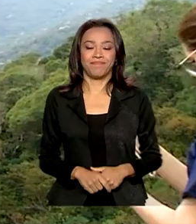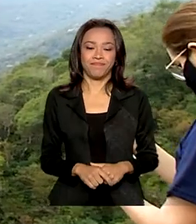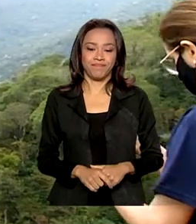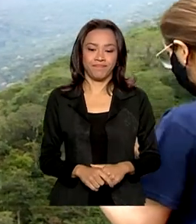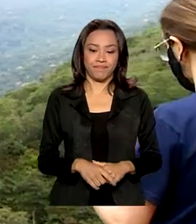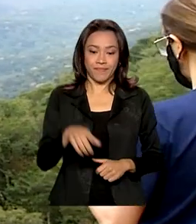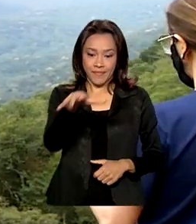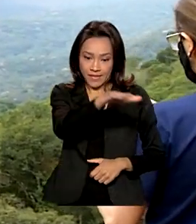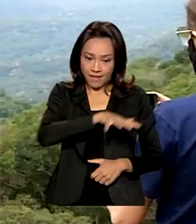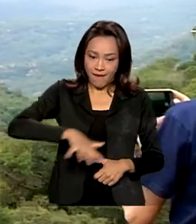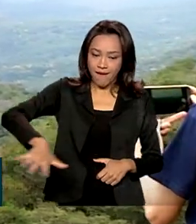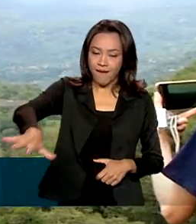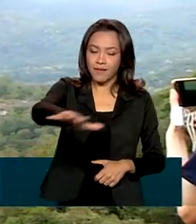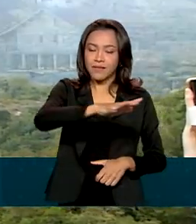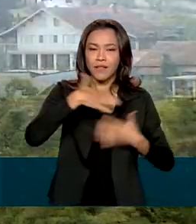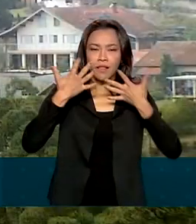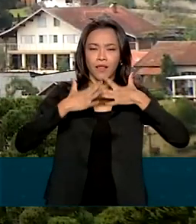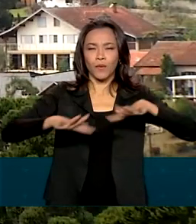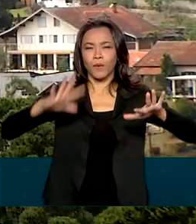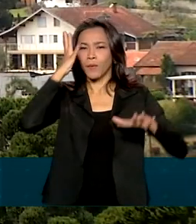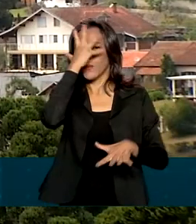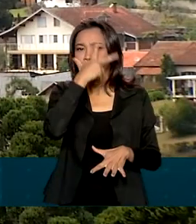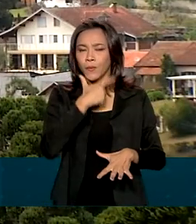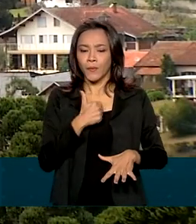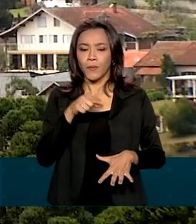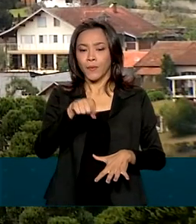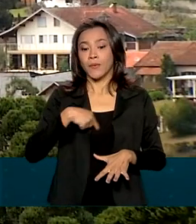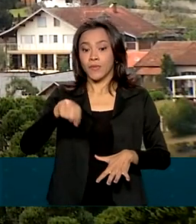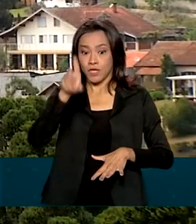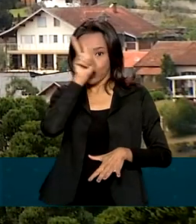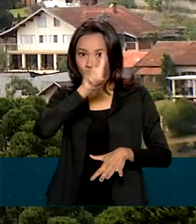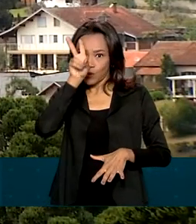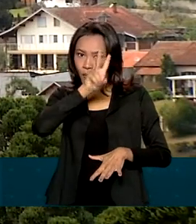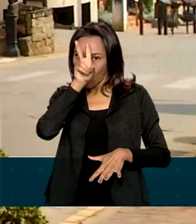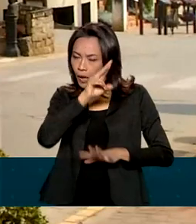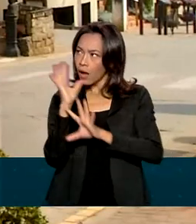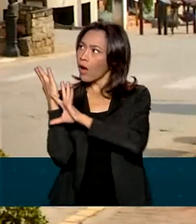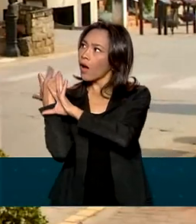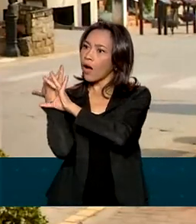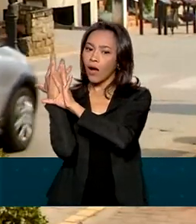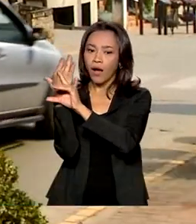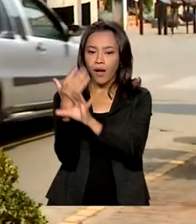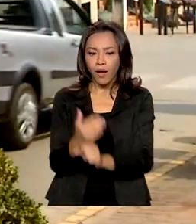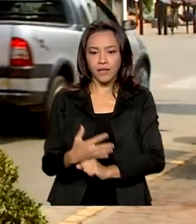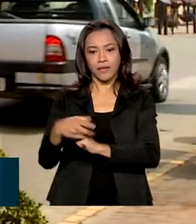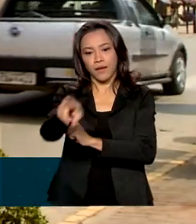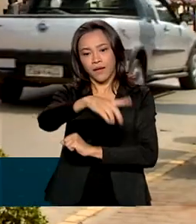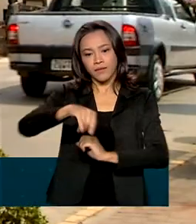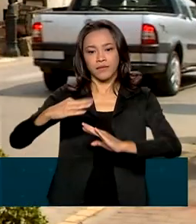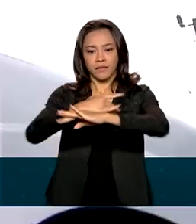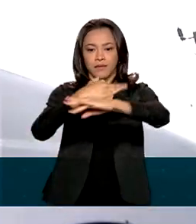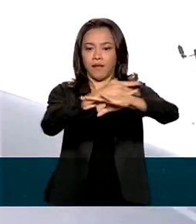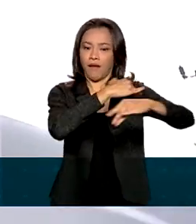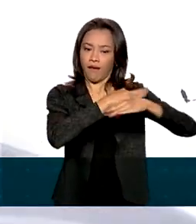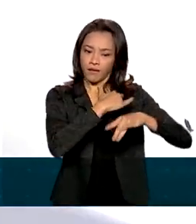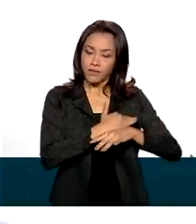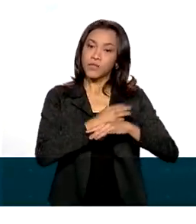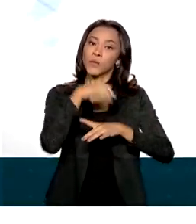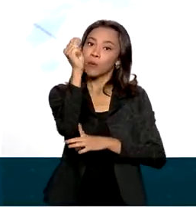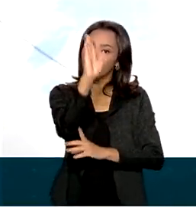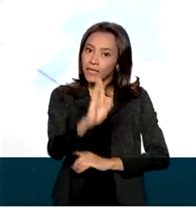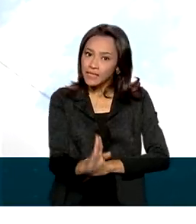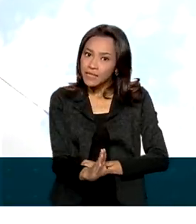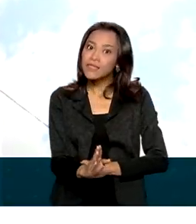Serras e belezas naturais, cidades históricas que já foram consideradas patrimônio da humanidade. O Brasil